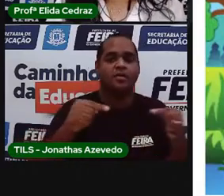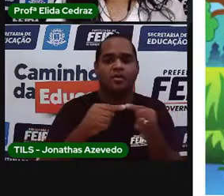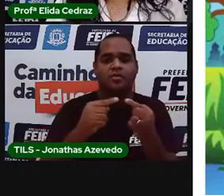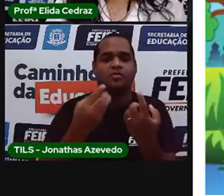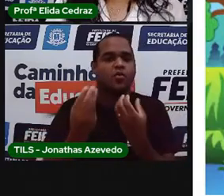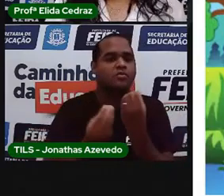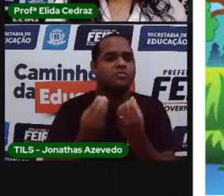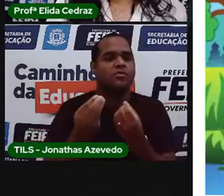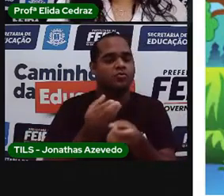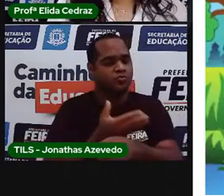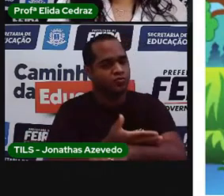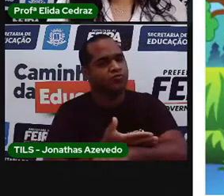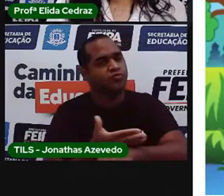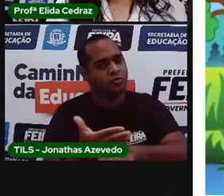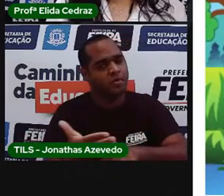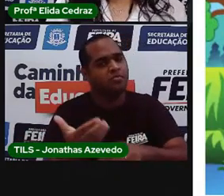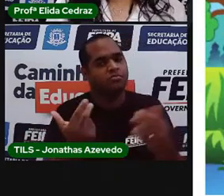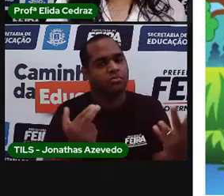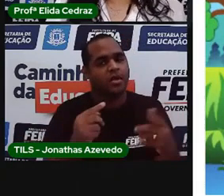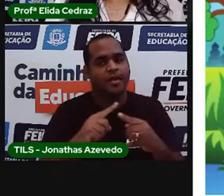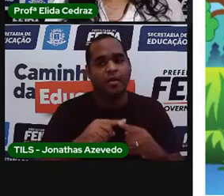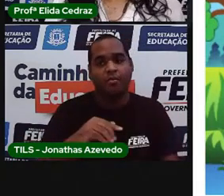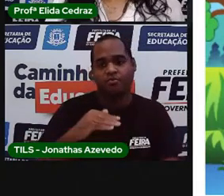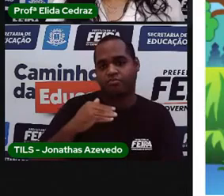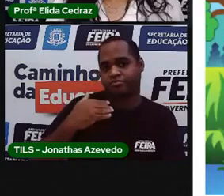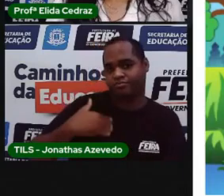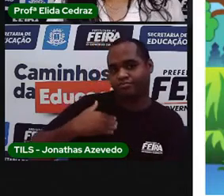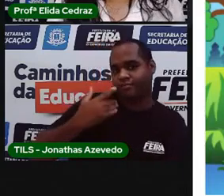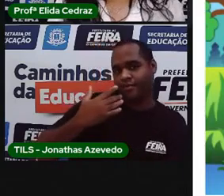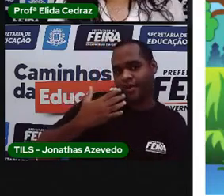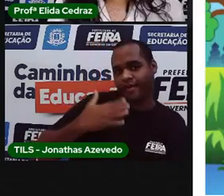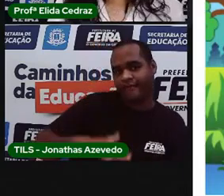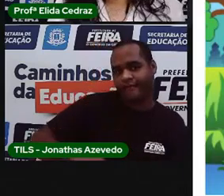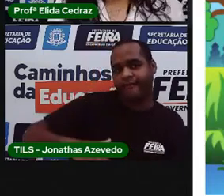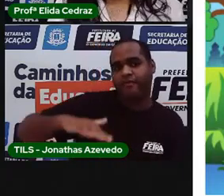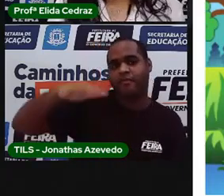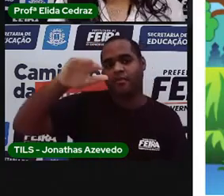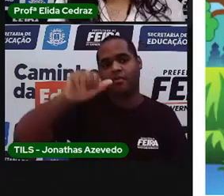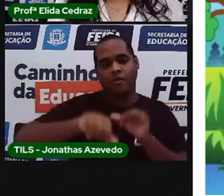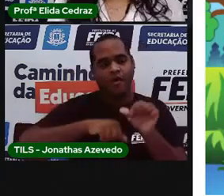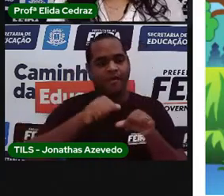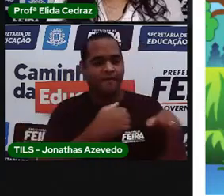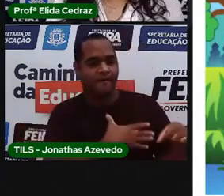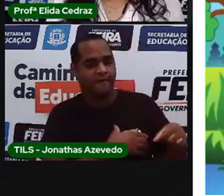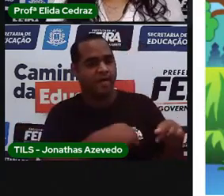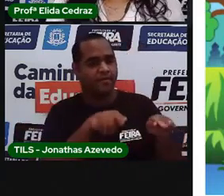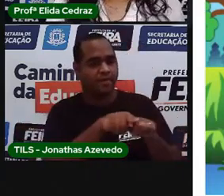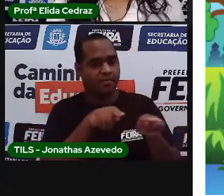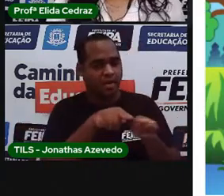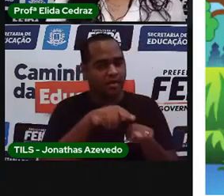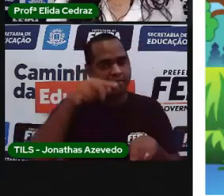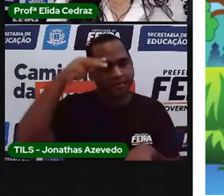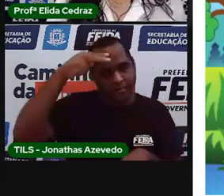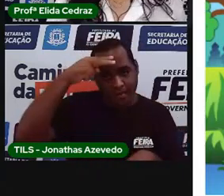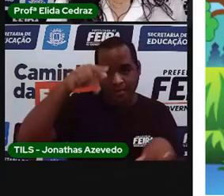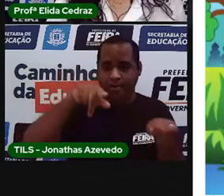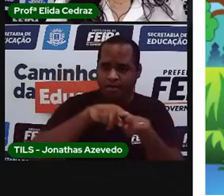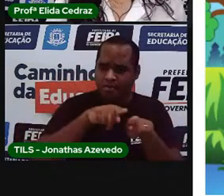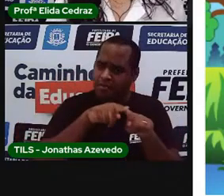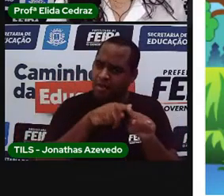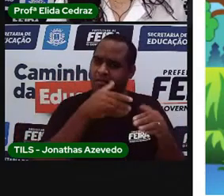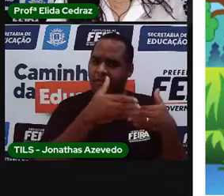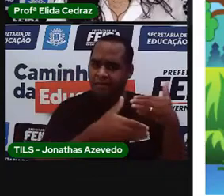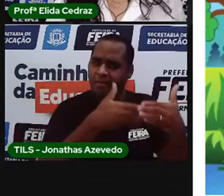tradição. Quando eu crescer e tiver filhos e netos, também passarei para